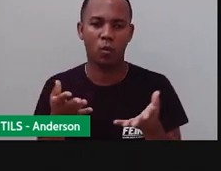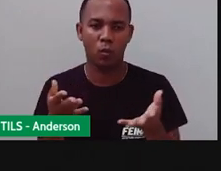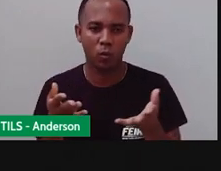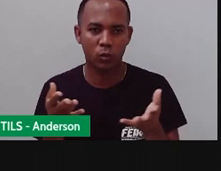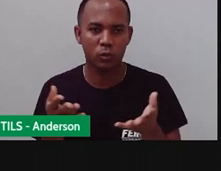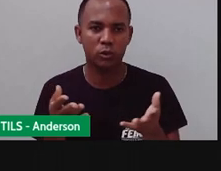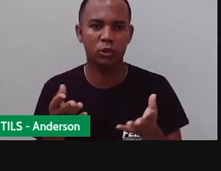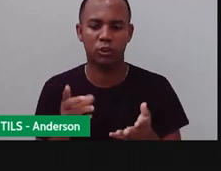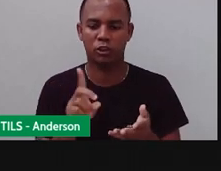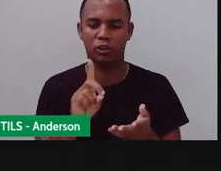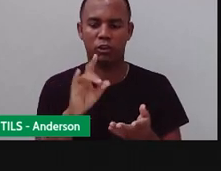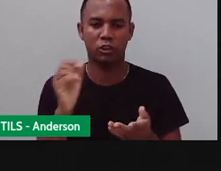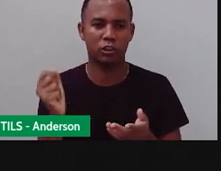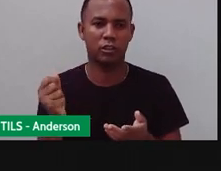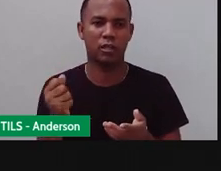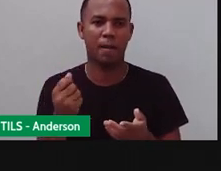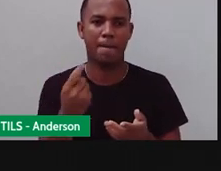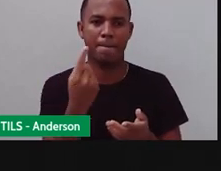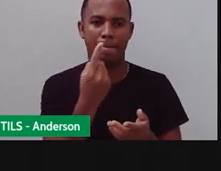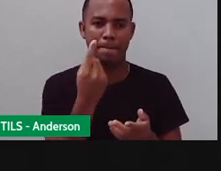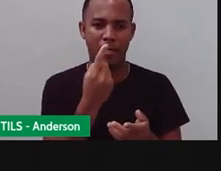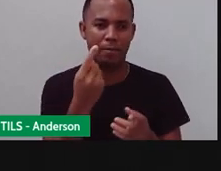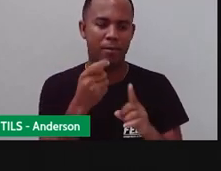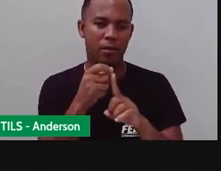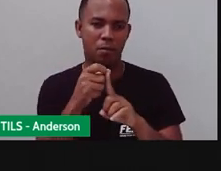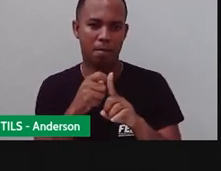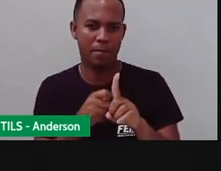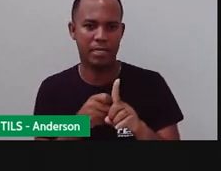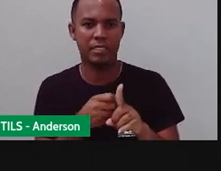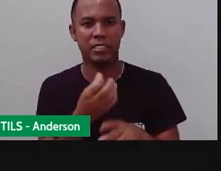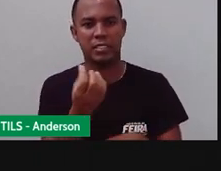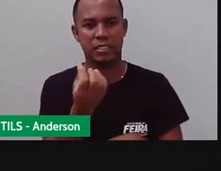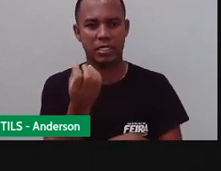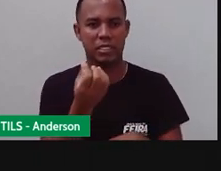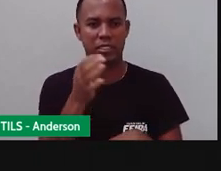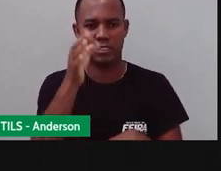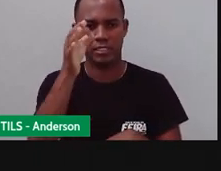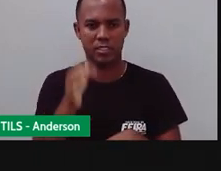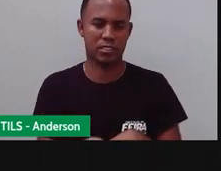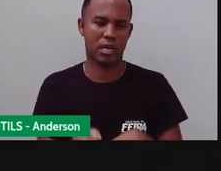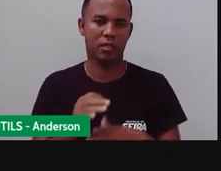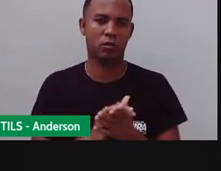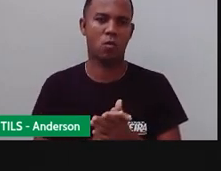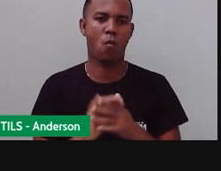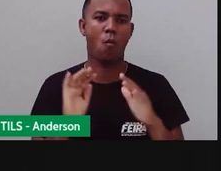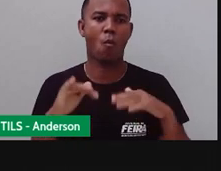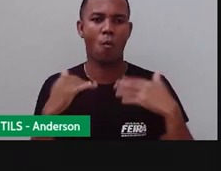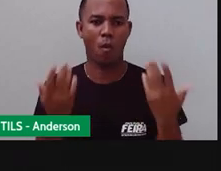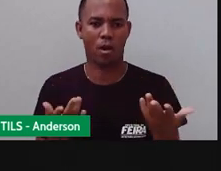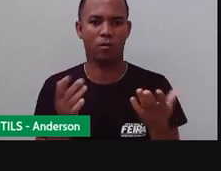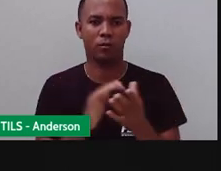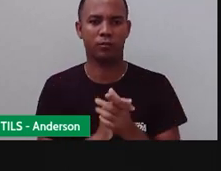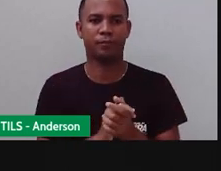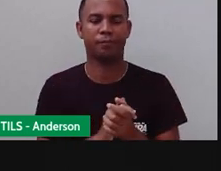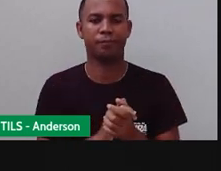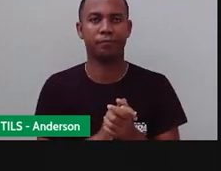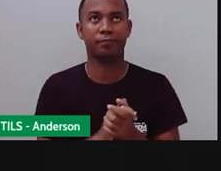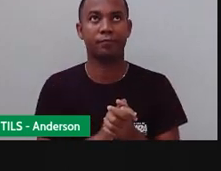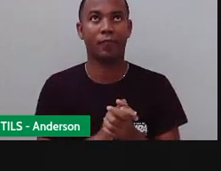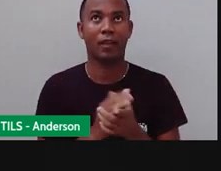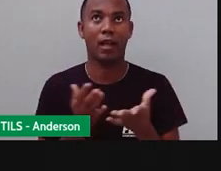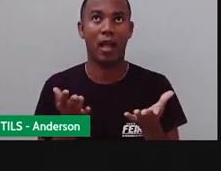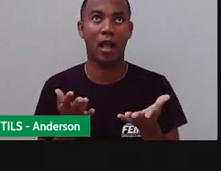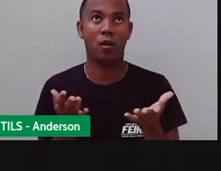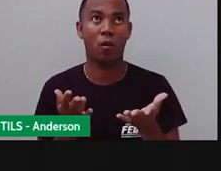é dia 1º do mês 6. Eu estou falando com exatidão qual dia? Ah, agora